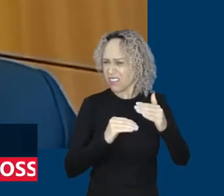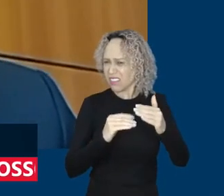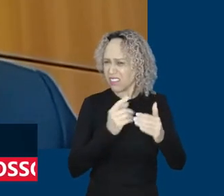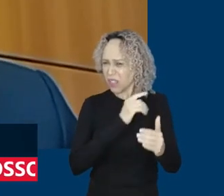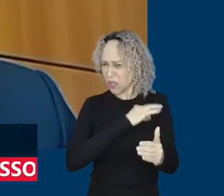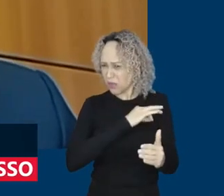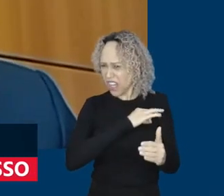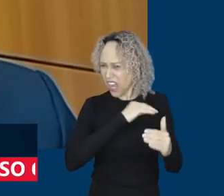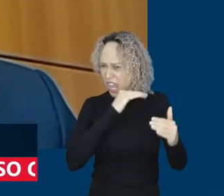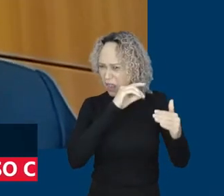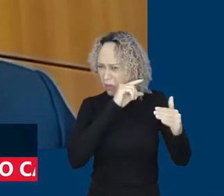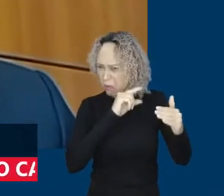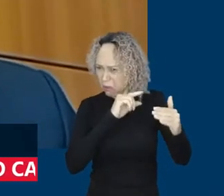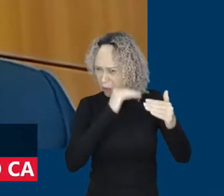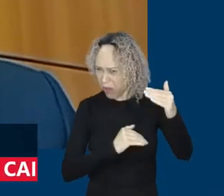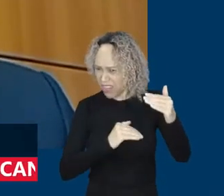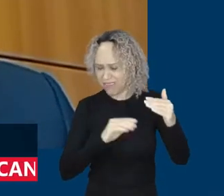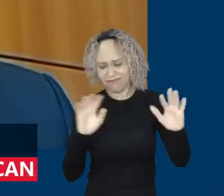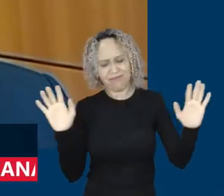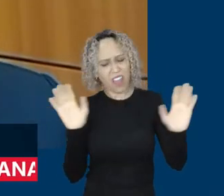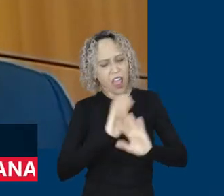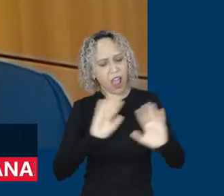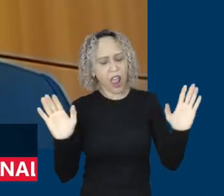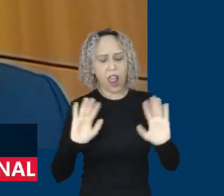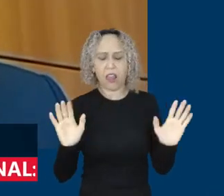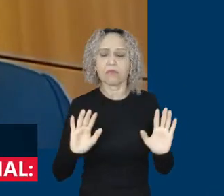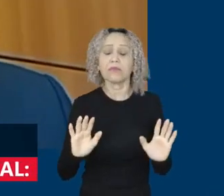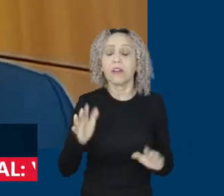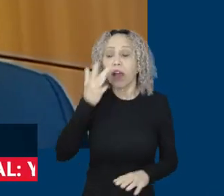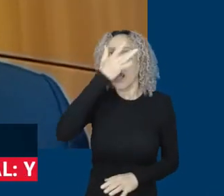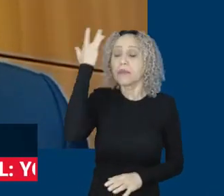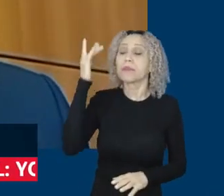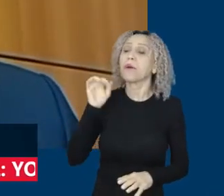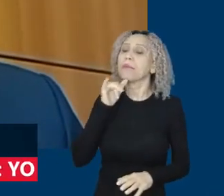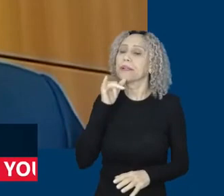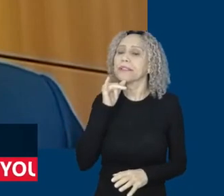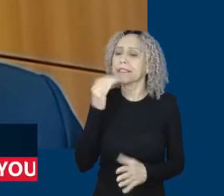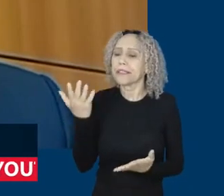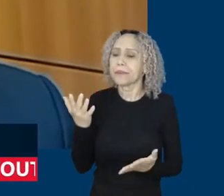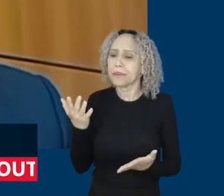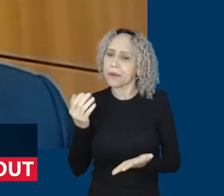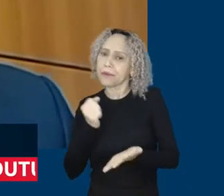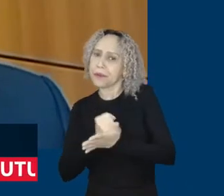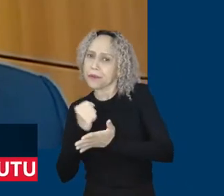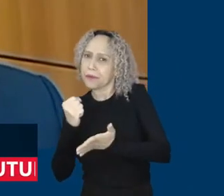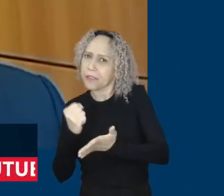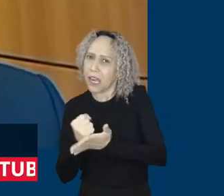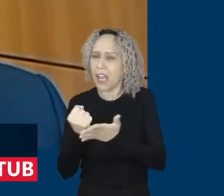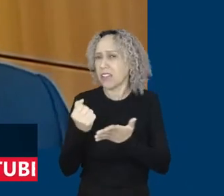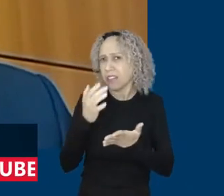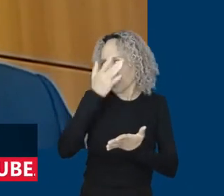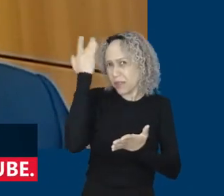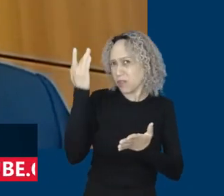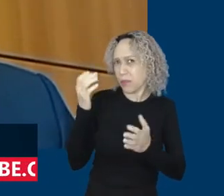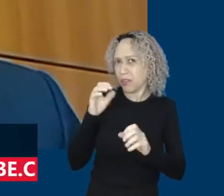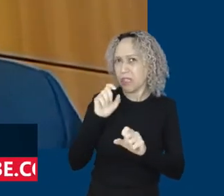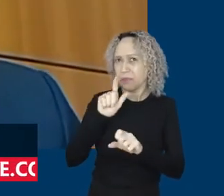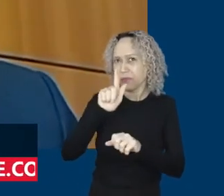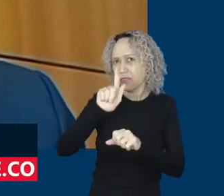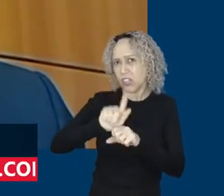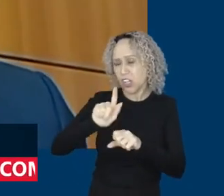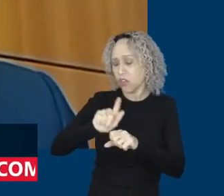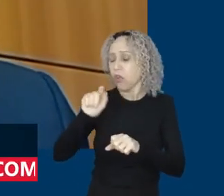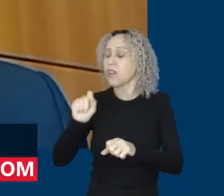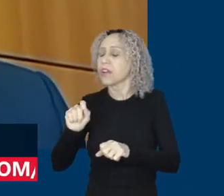de prestação de serviço querendo ganhar menos que o salário mínimo. então ele serve como uma base de cálculo